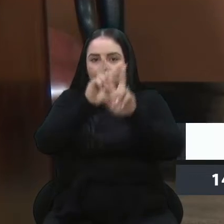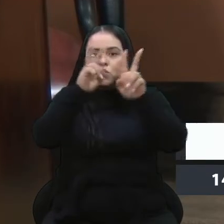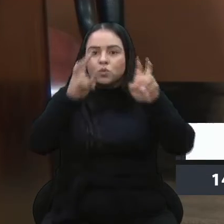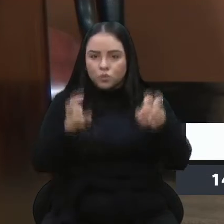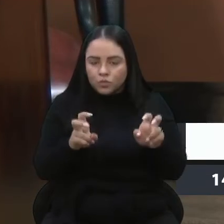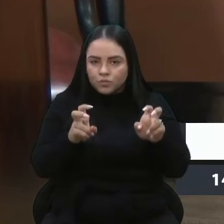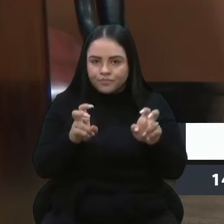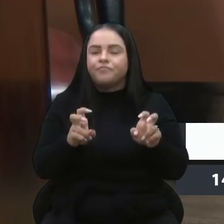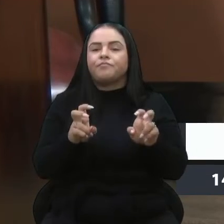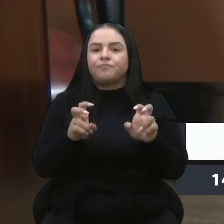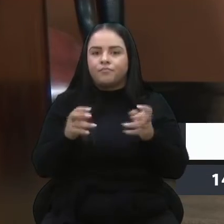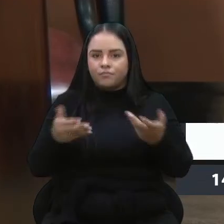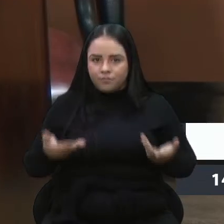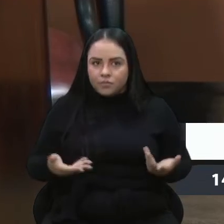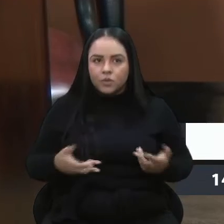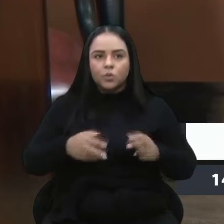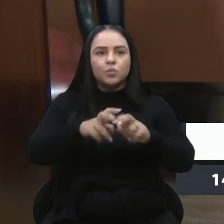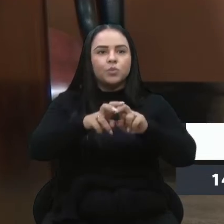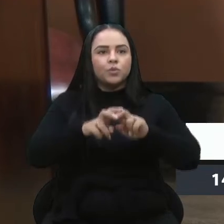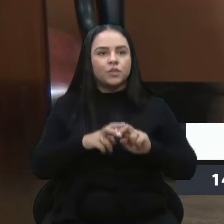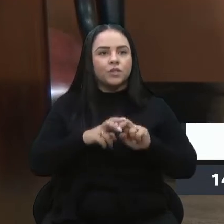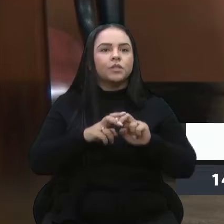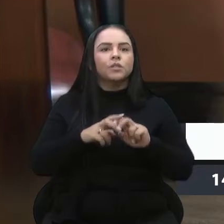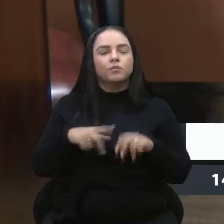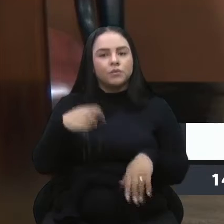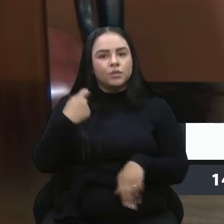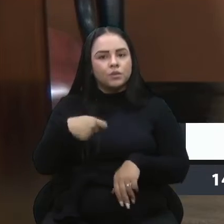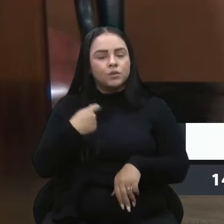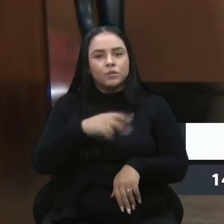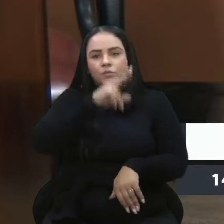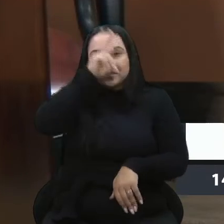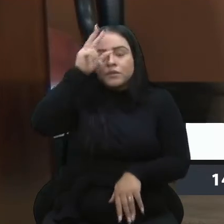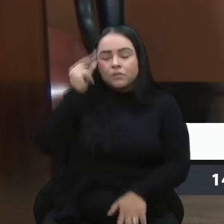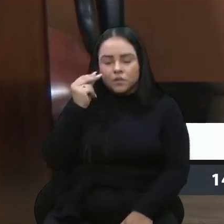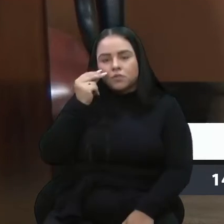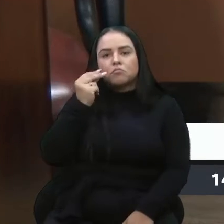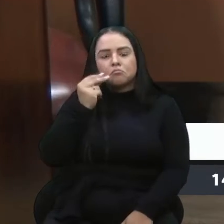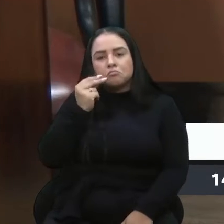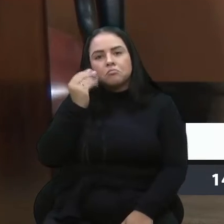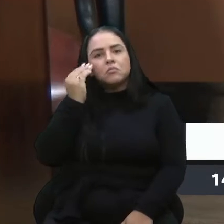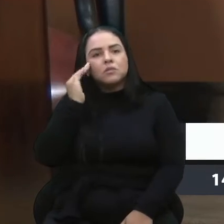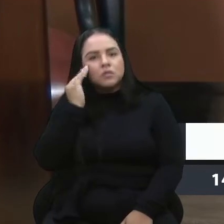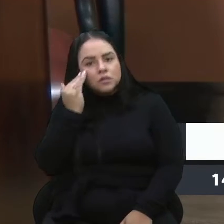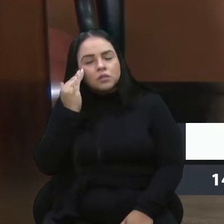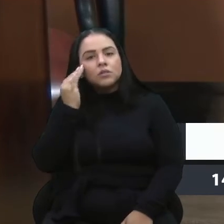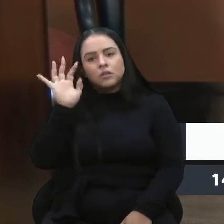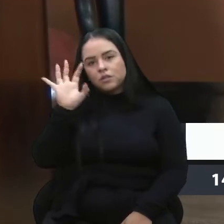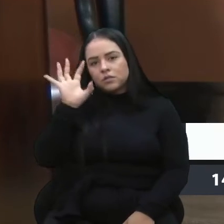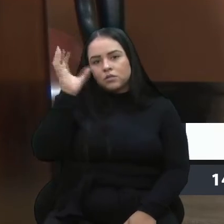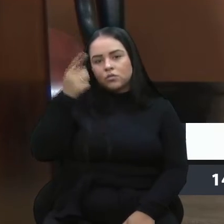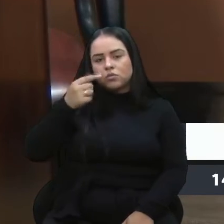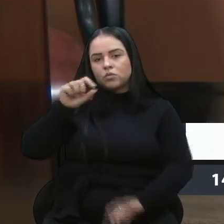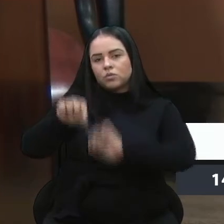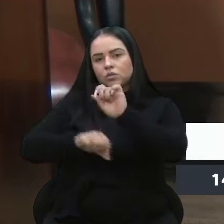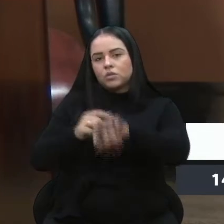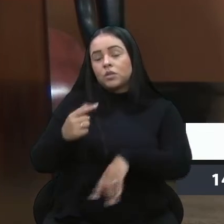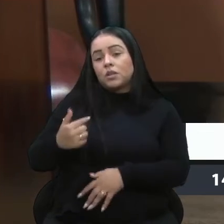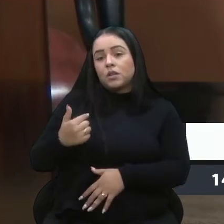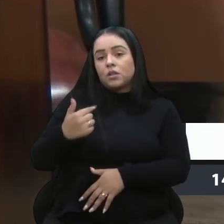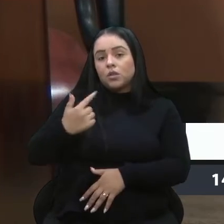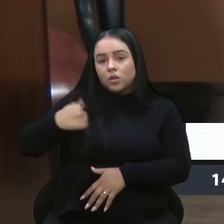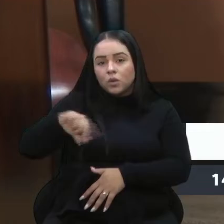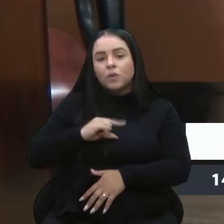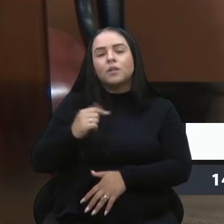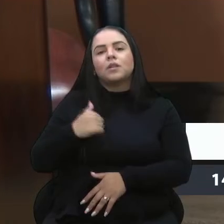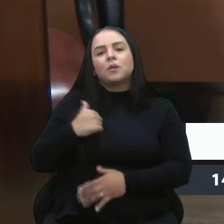Então, foi uma necessidade e o prefeito foi sensível e tomou a decisão que nós, e eu particularmente,